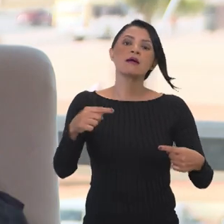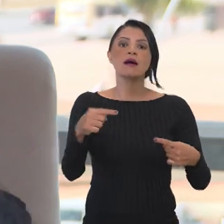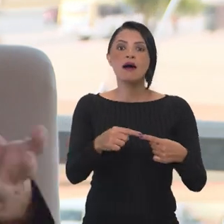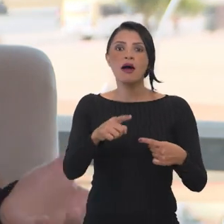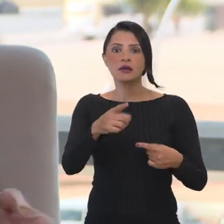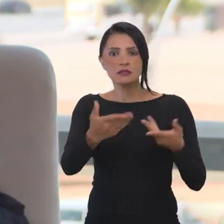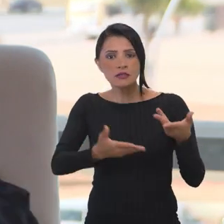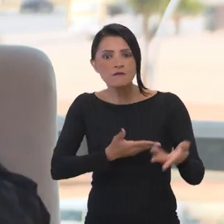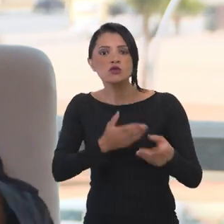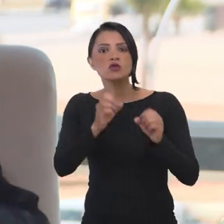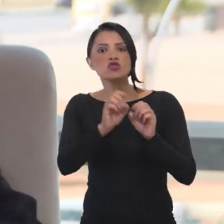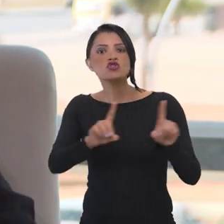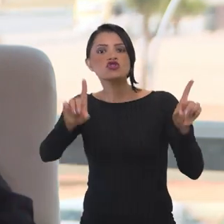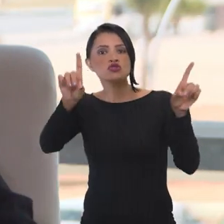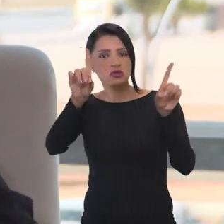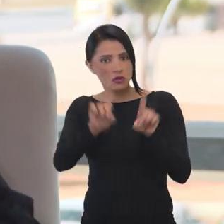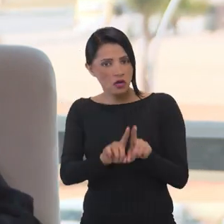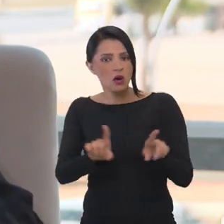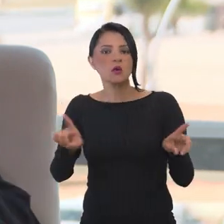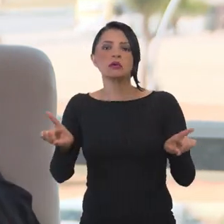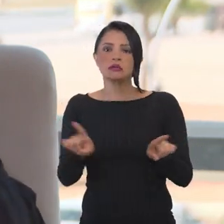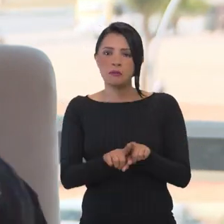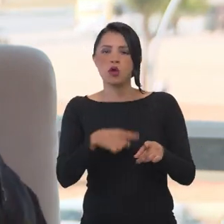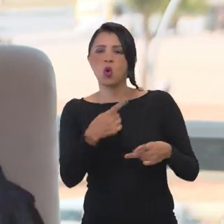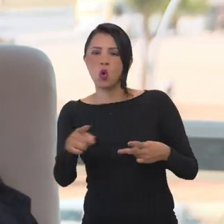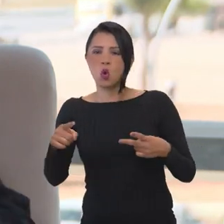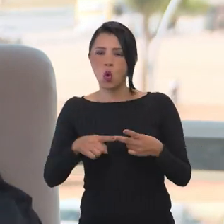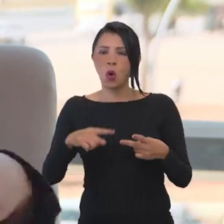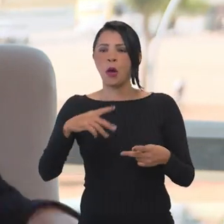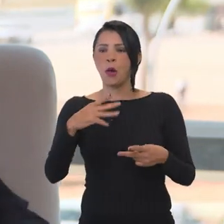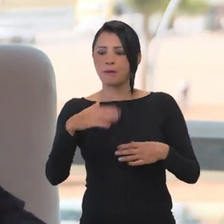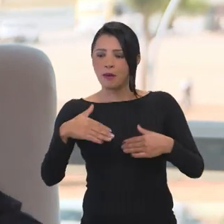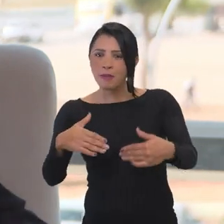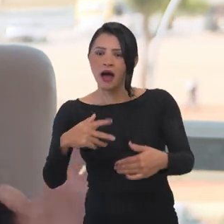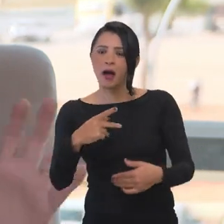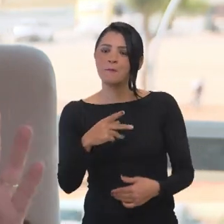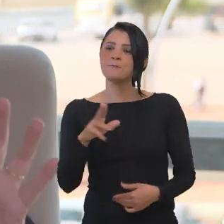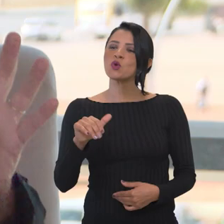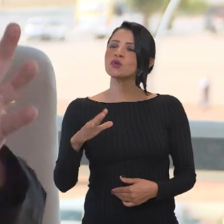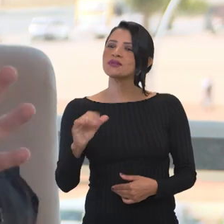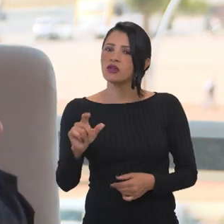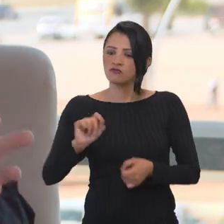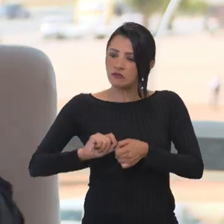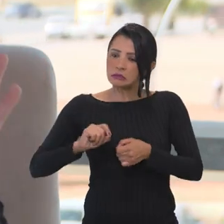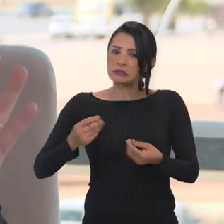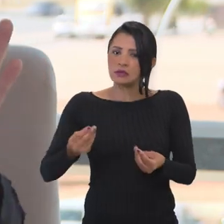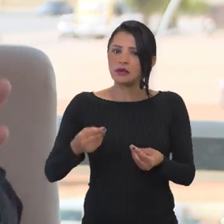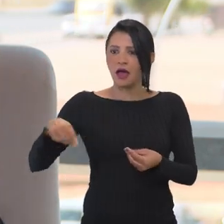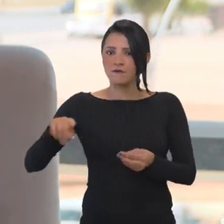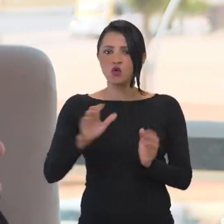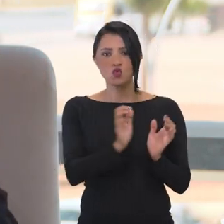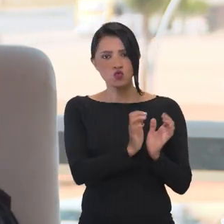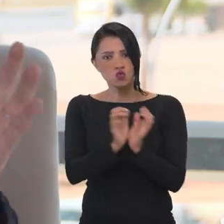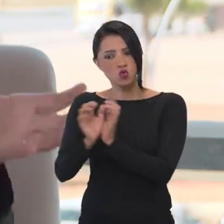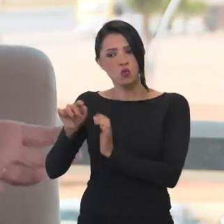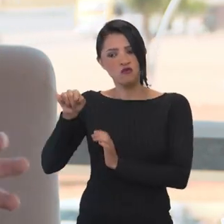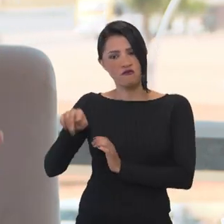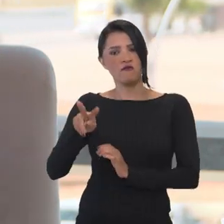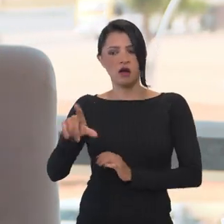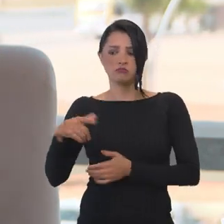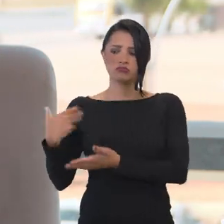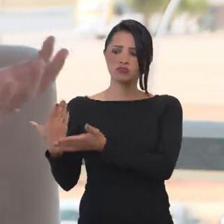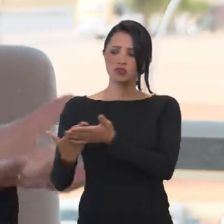tanto a parte de serviços digitais quanto a de gestão de processos mesmo, de como fazer as coisas, que vão em grupo do Ministério lá,